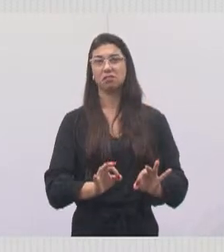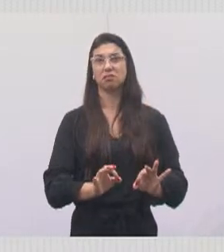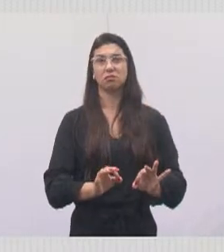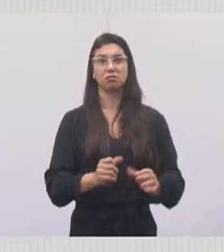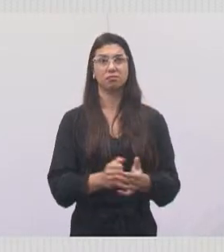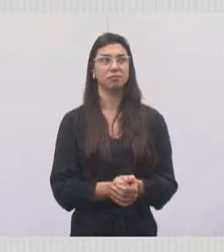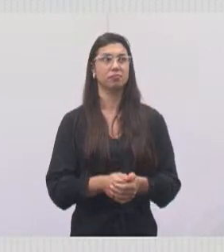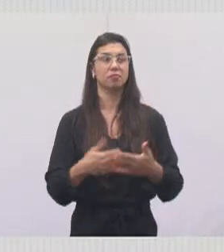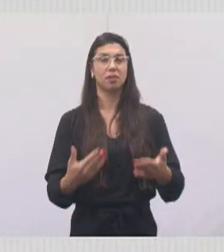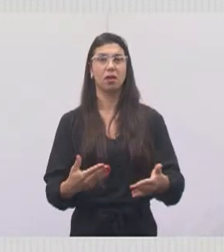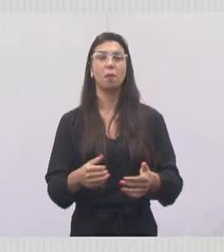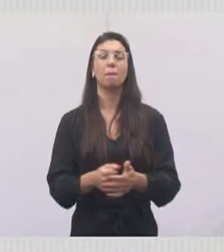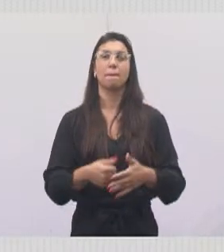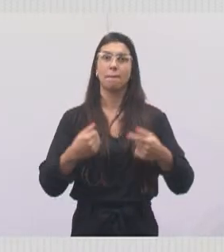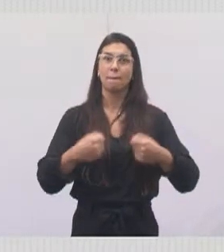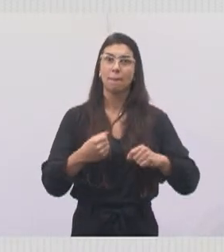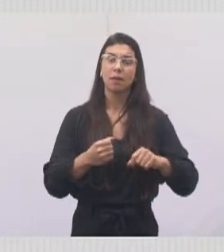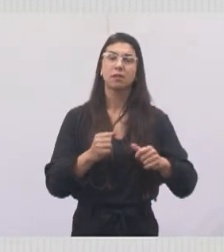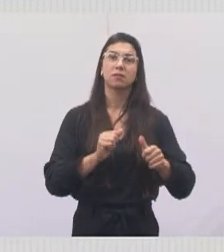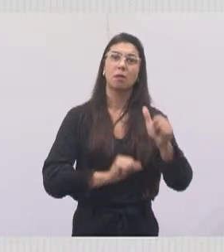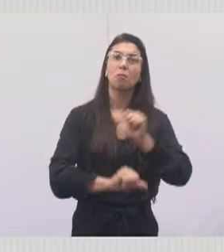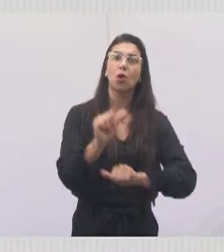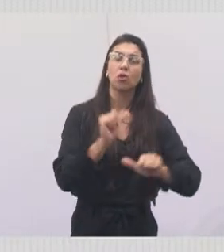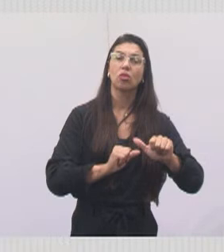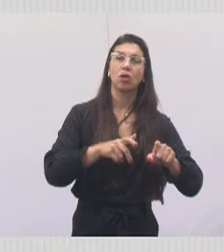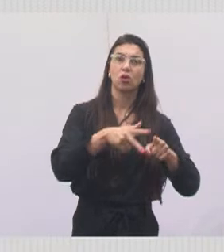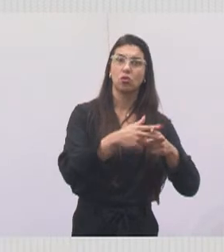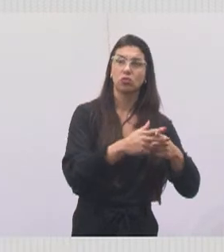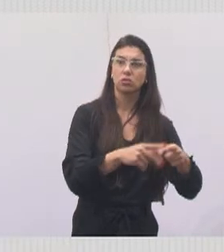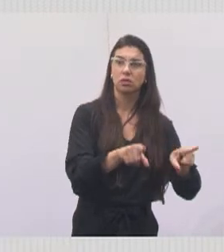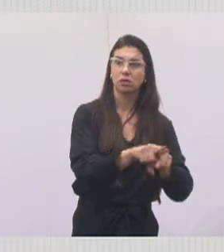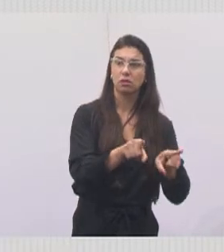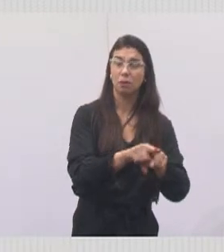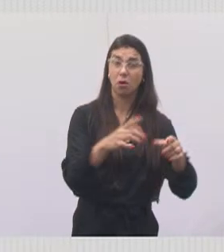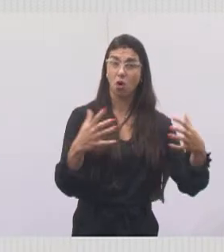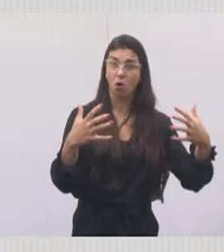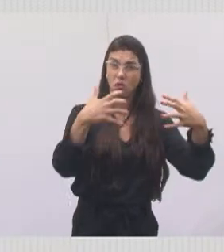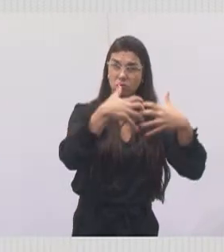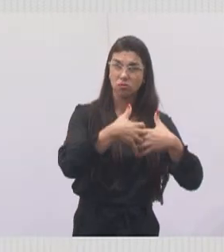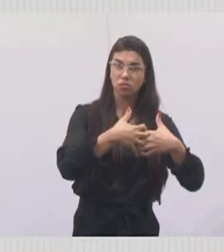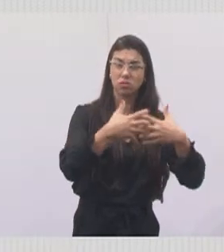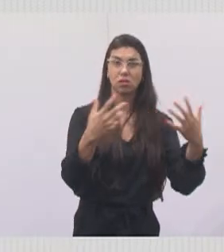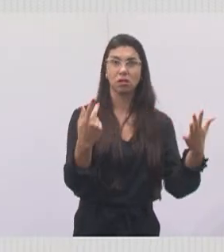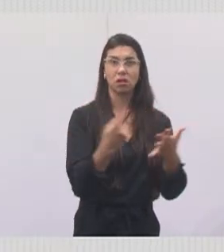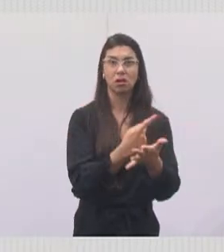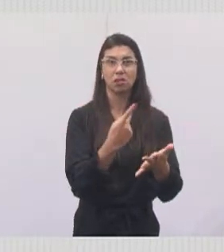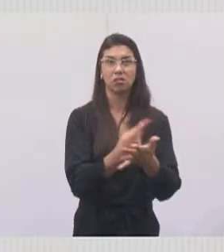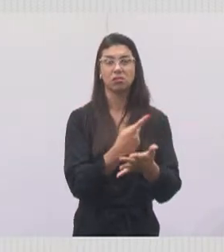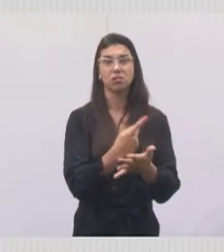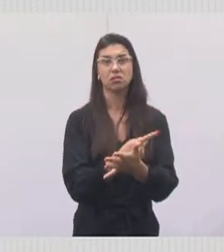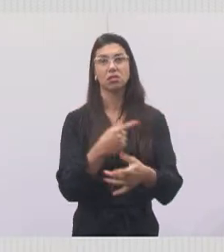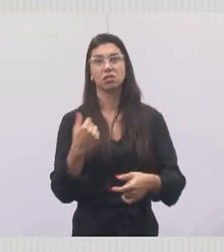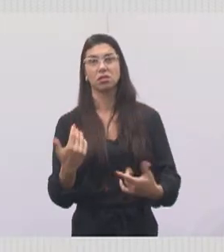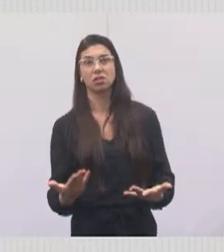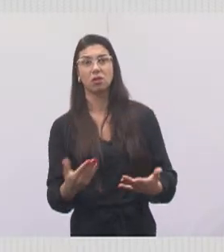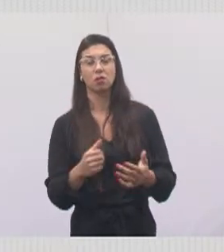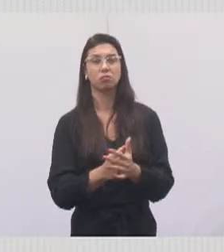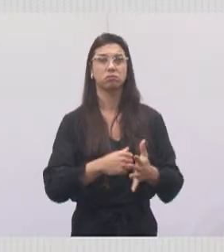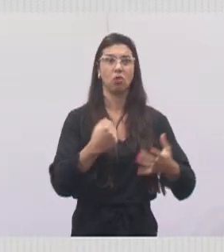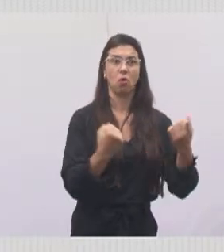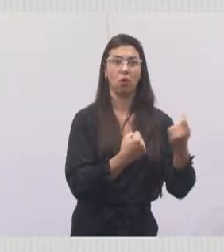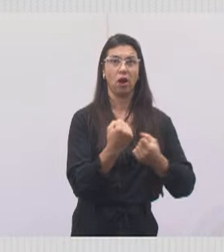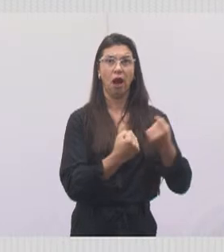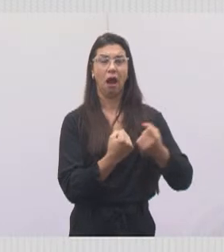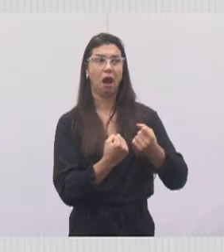regressiva para a mudança das cores, causando confusão tanto para os motoristas quanto para os pedestres que